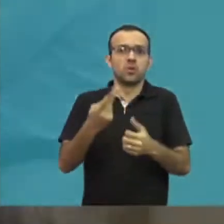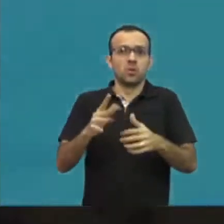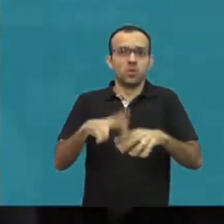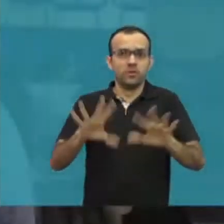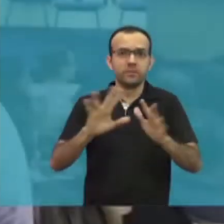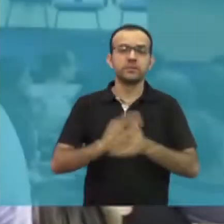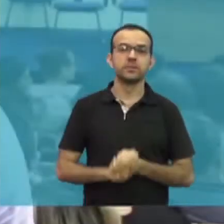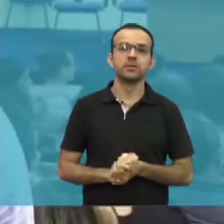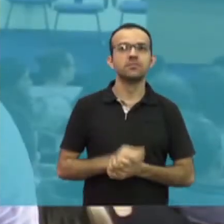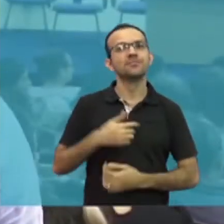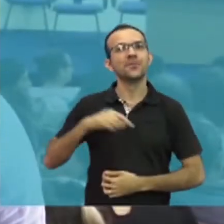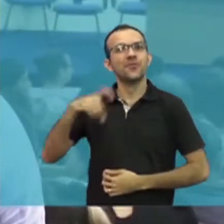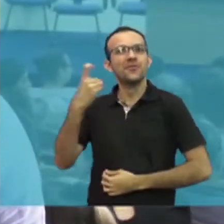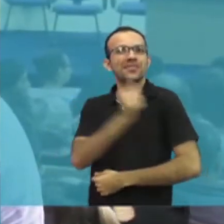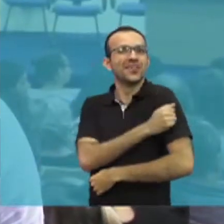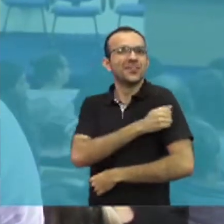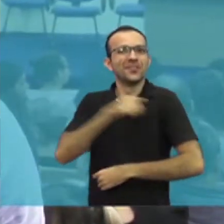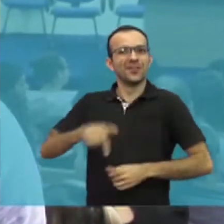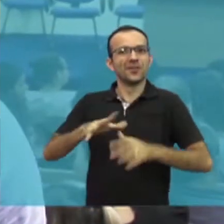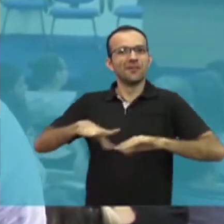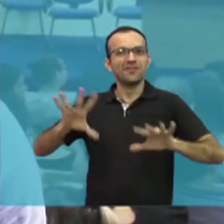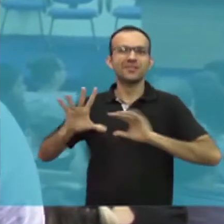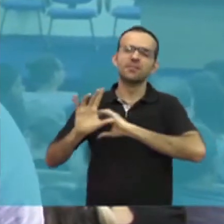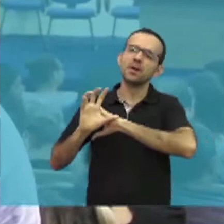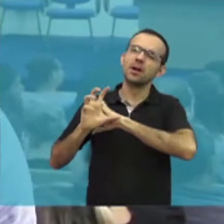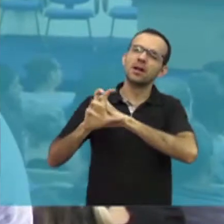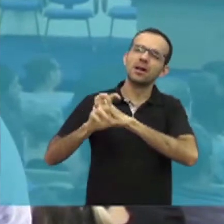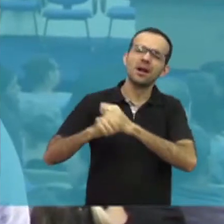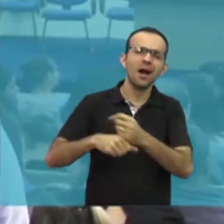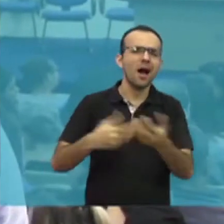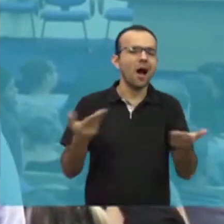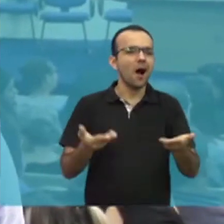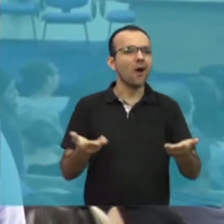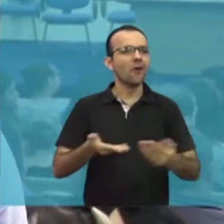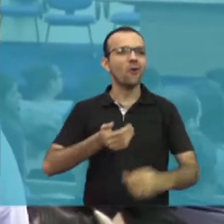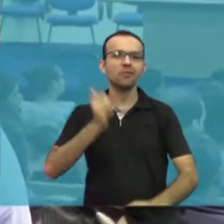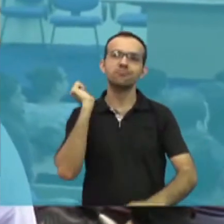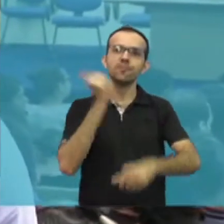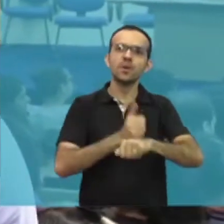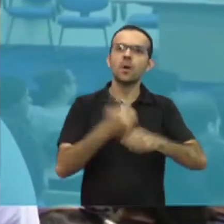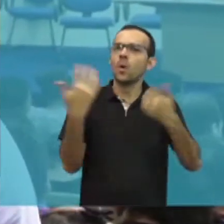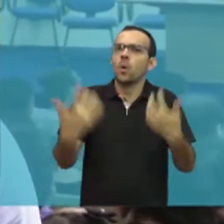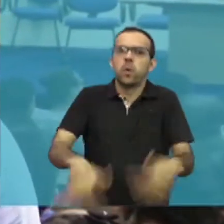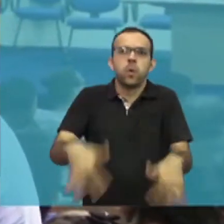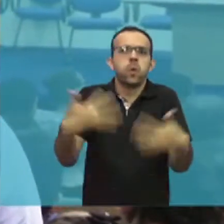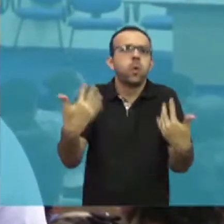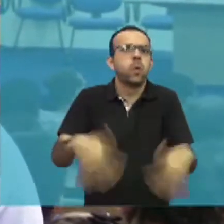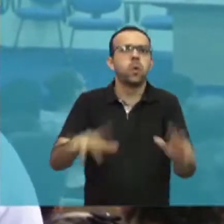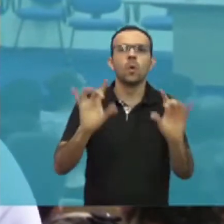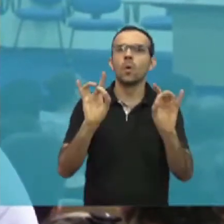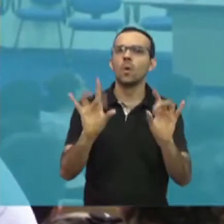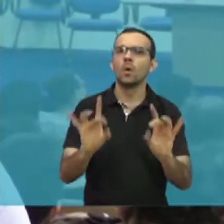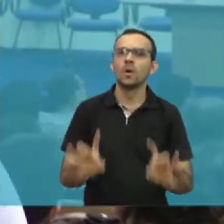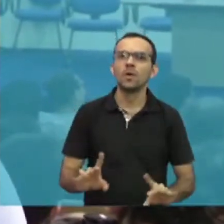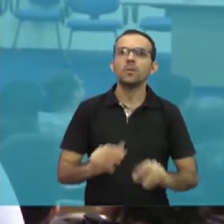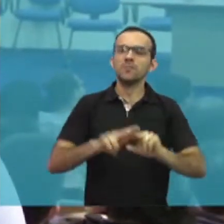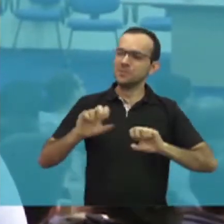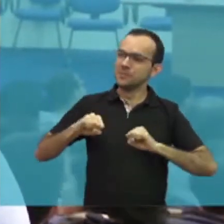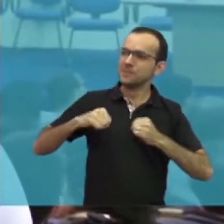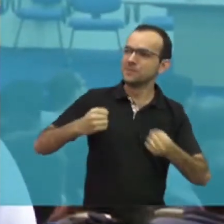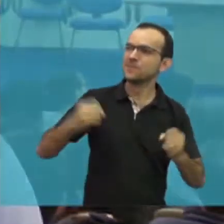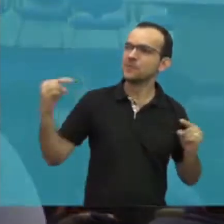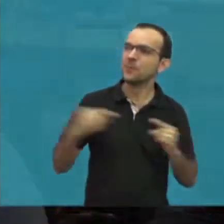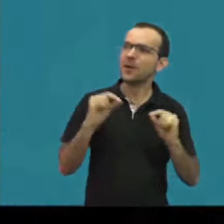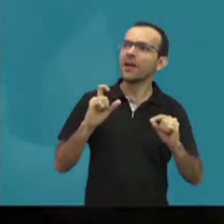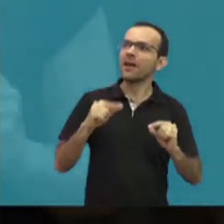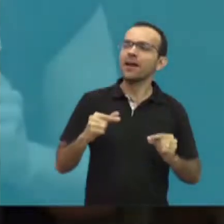da UFC. Para mim é especial, porque eu também fui aluno e está voltando agora como servidor. É mais do que especial, né? Coroar